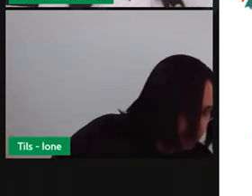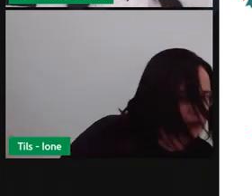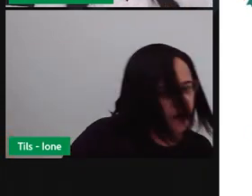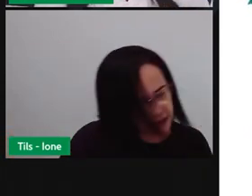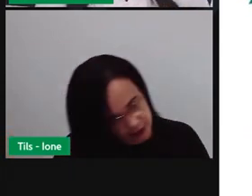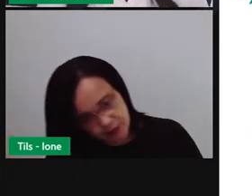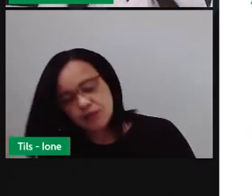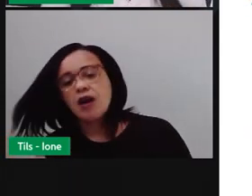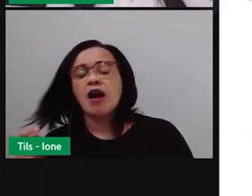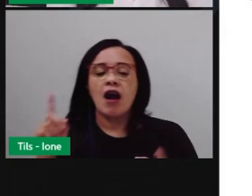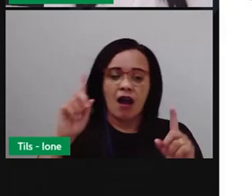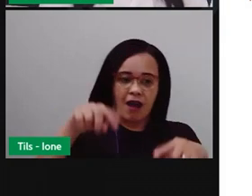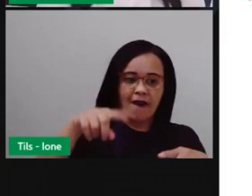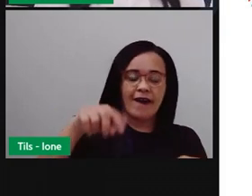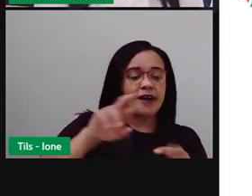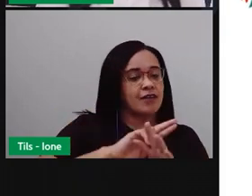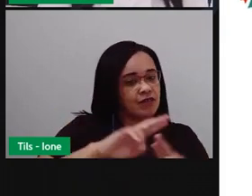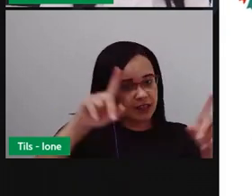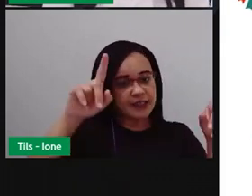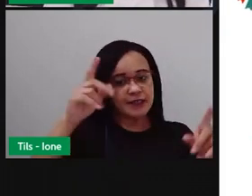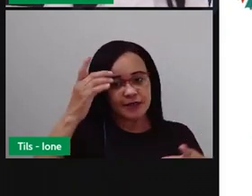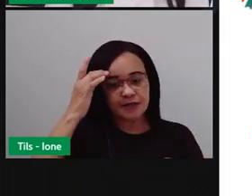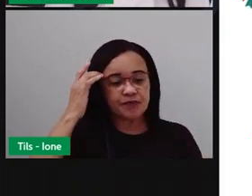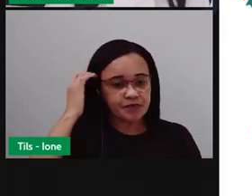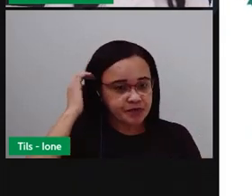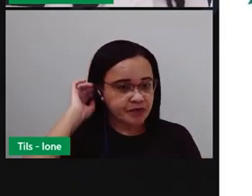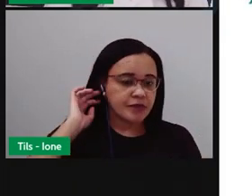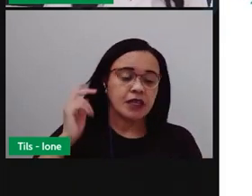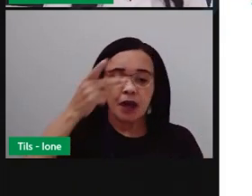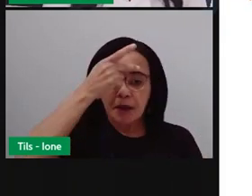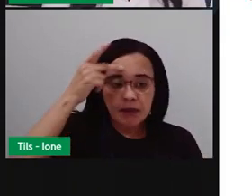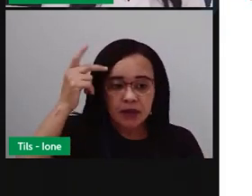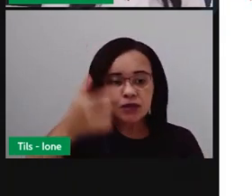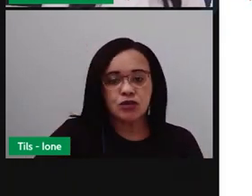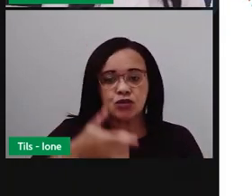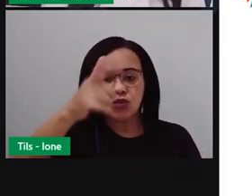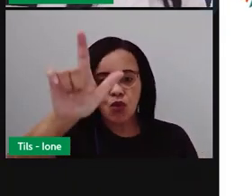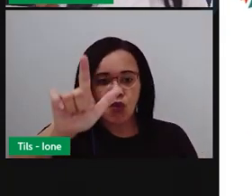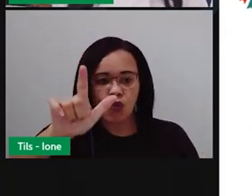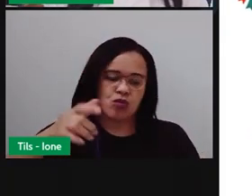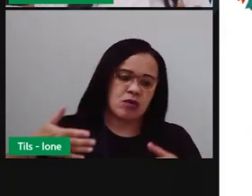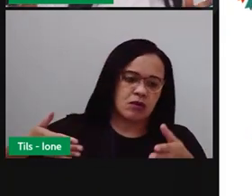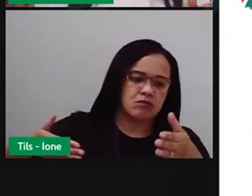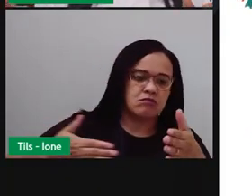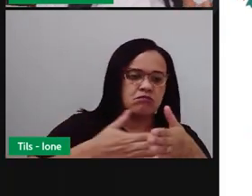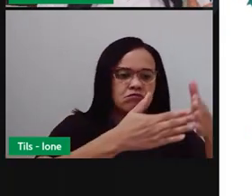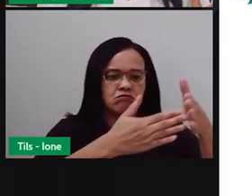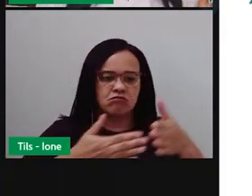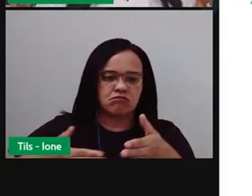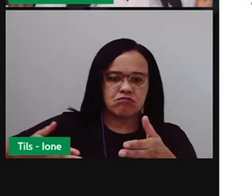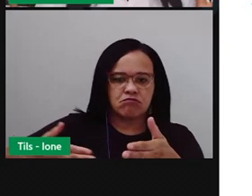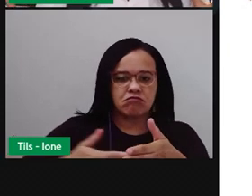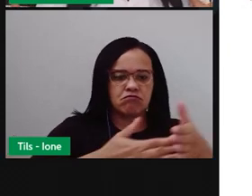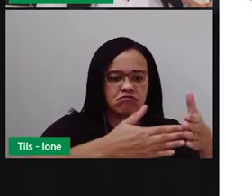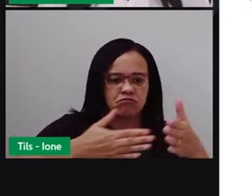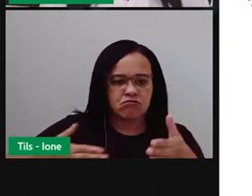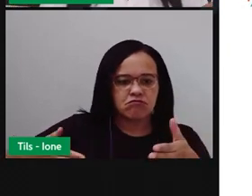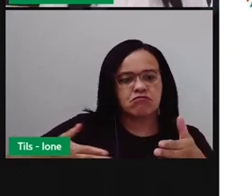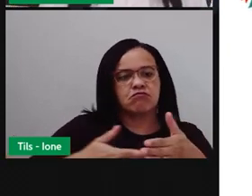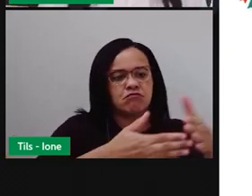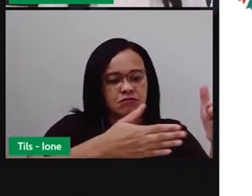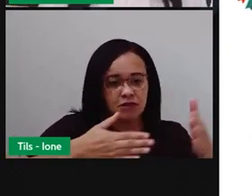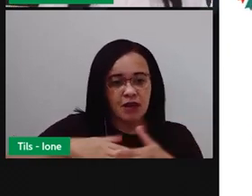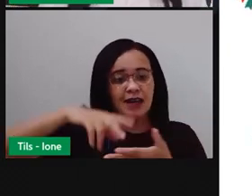uma outra pessoa em frente ali, como se fosse um... como se